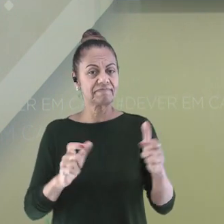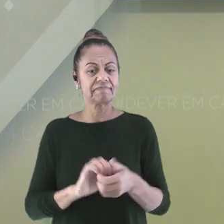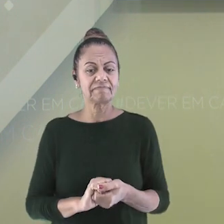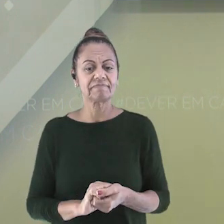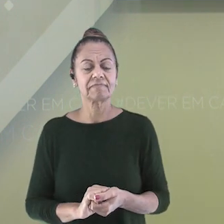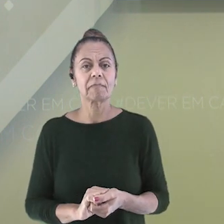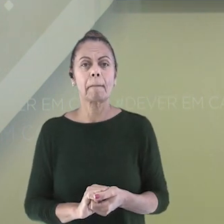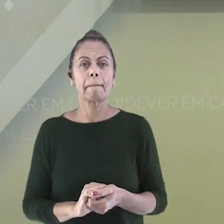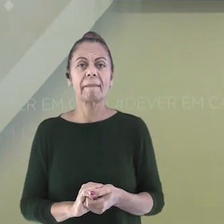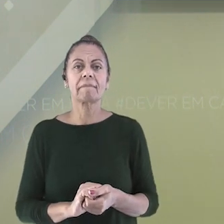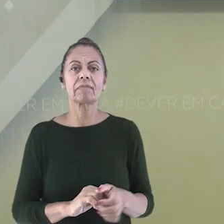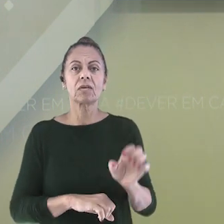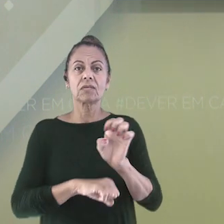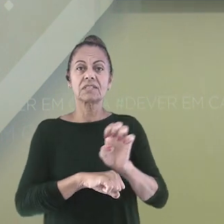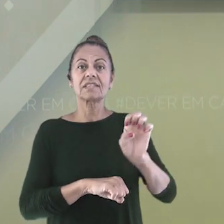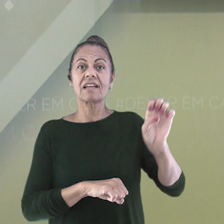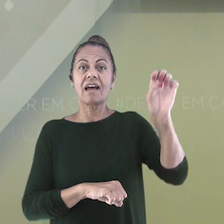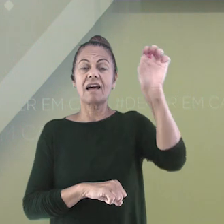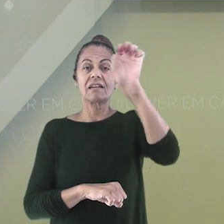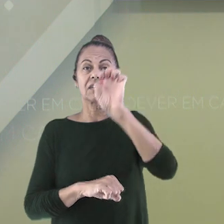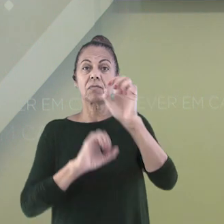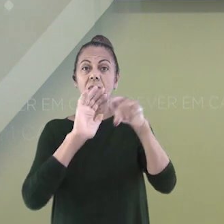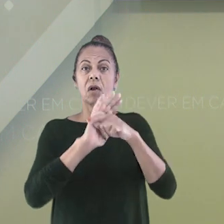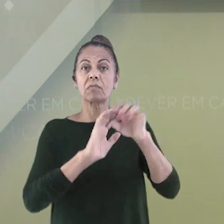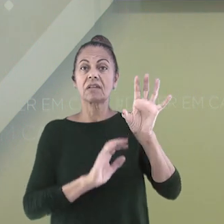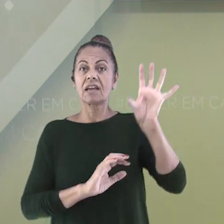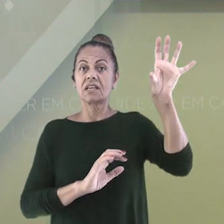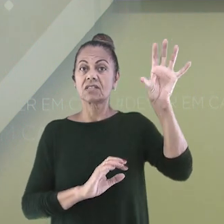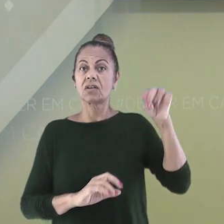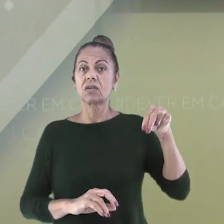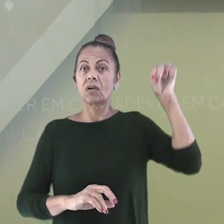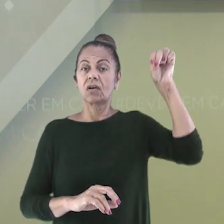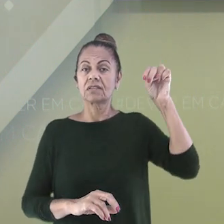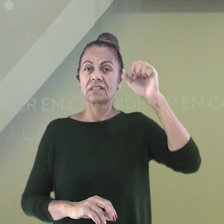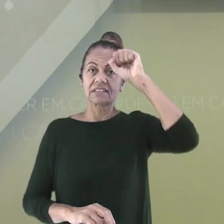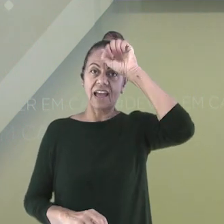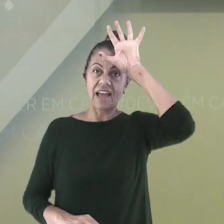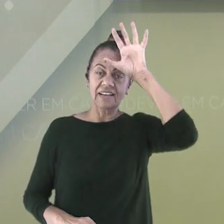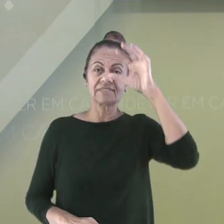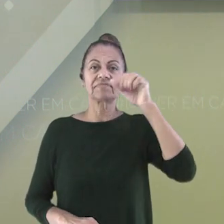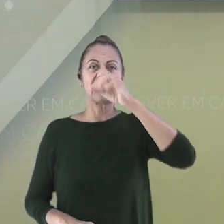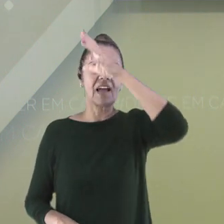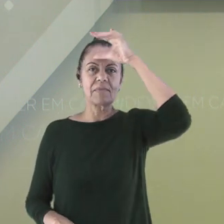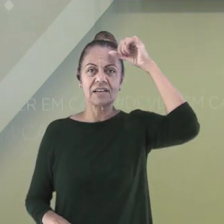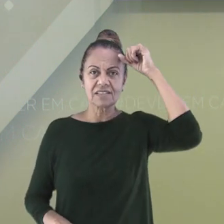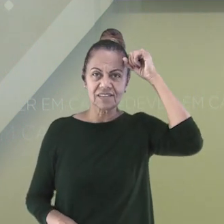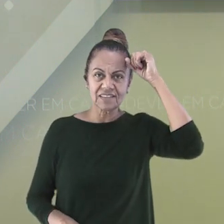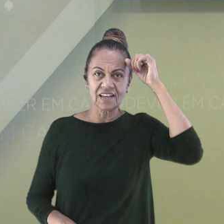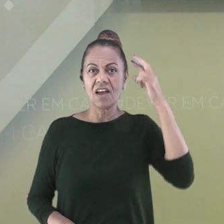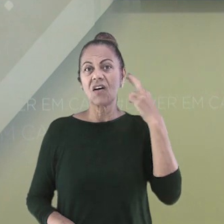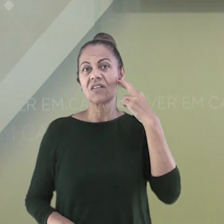estados que compõem a região norte são Acre, Amazonas, Rondônia,